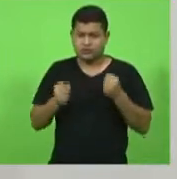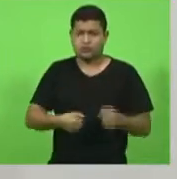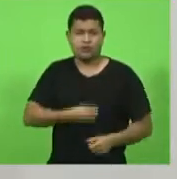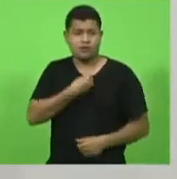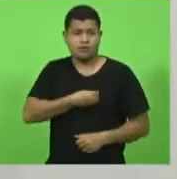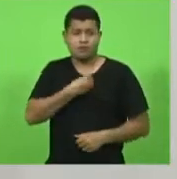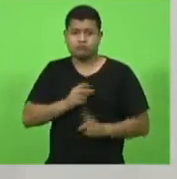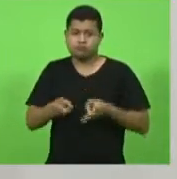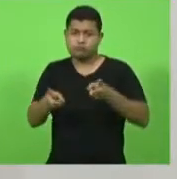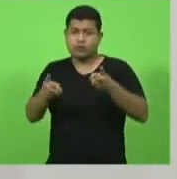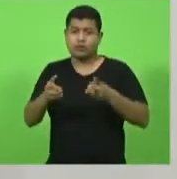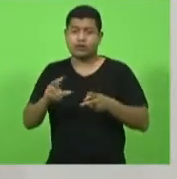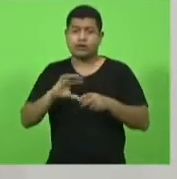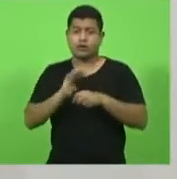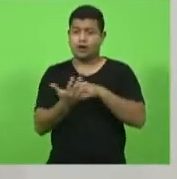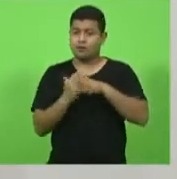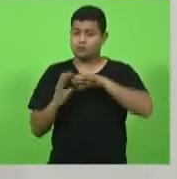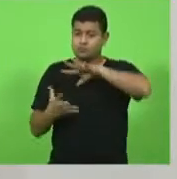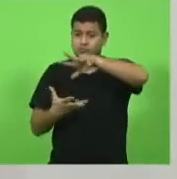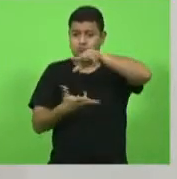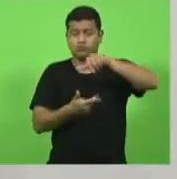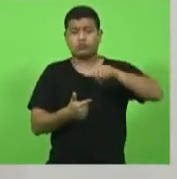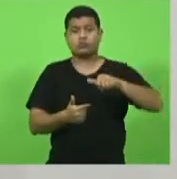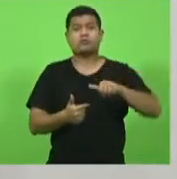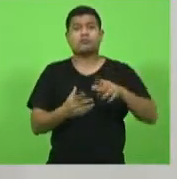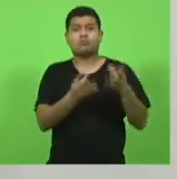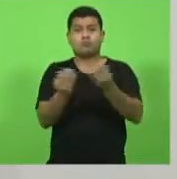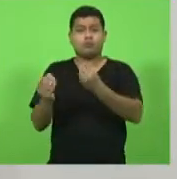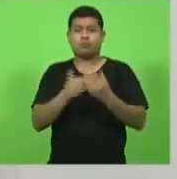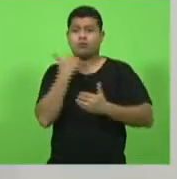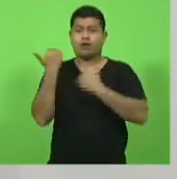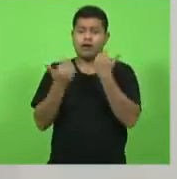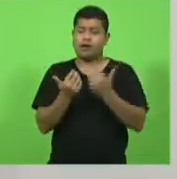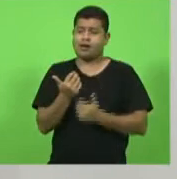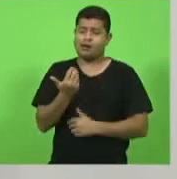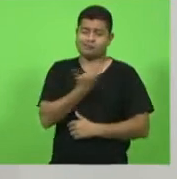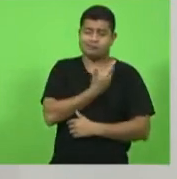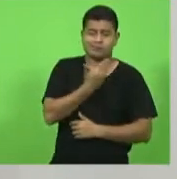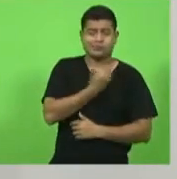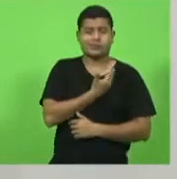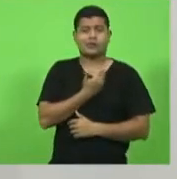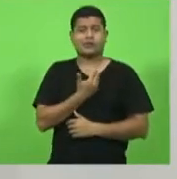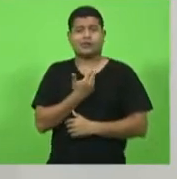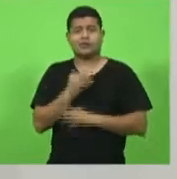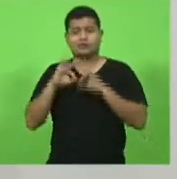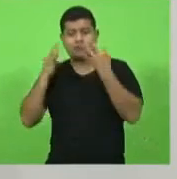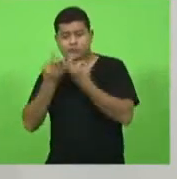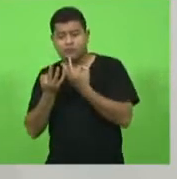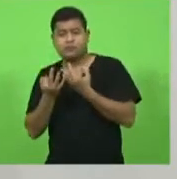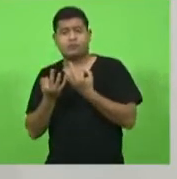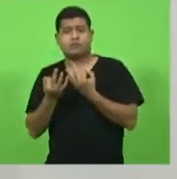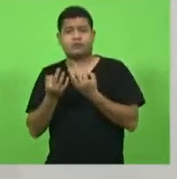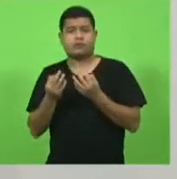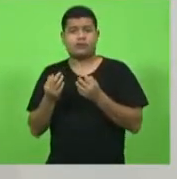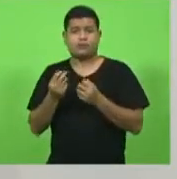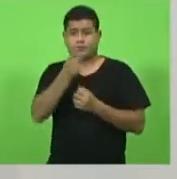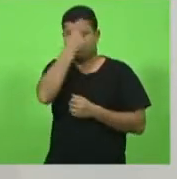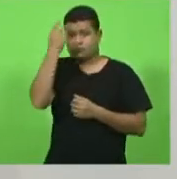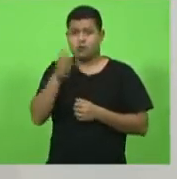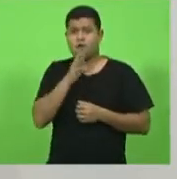que levou amigos que levou pessoas próximas mas nós precisamos ter essa noção